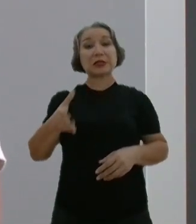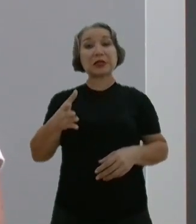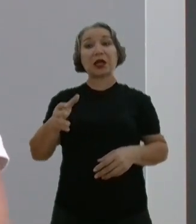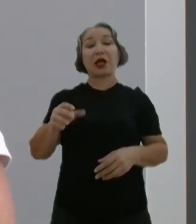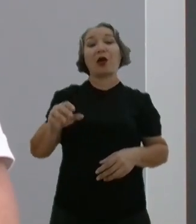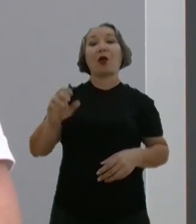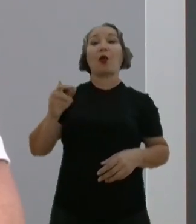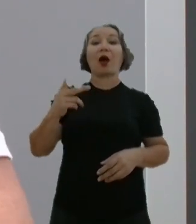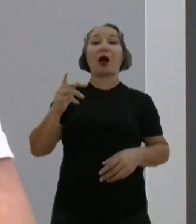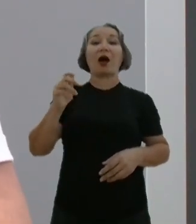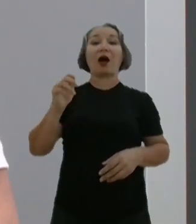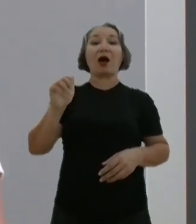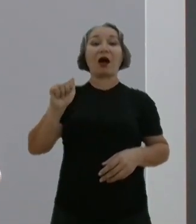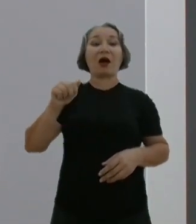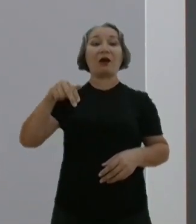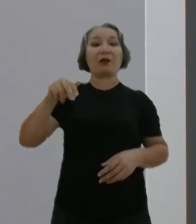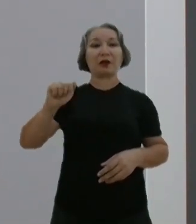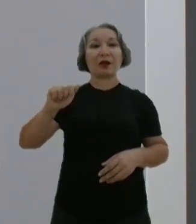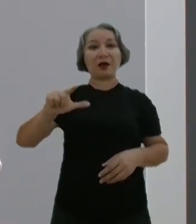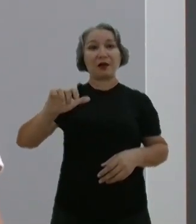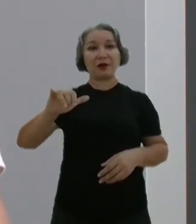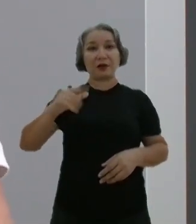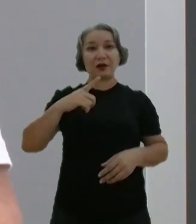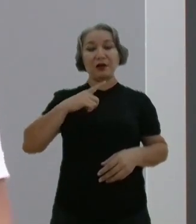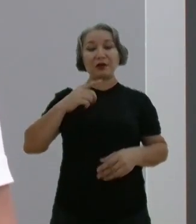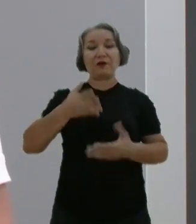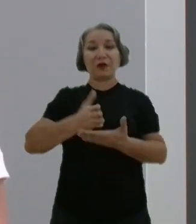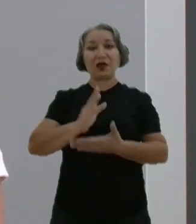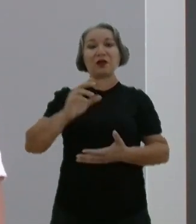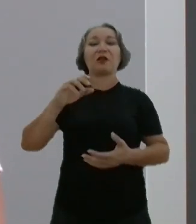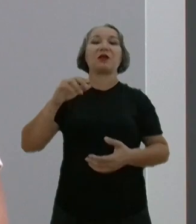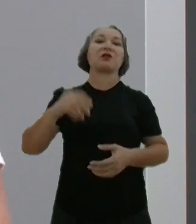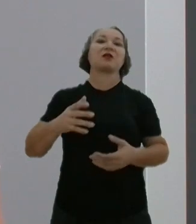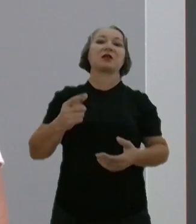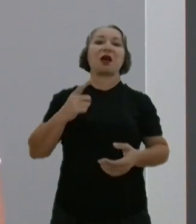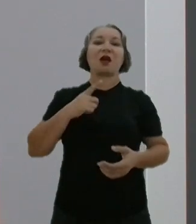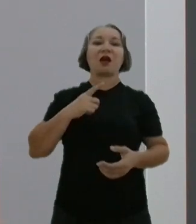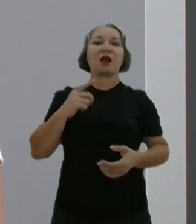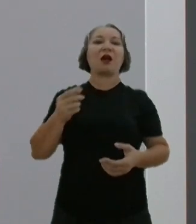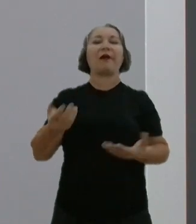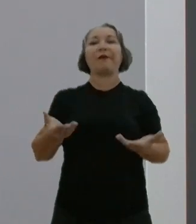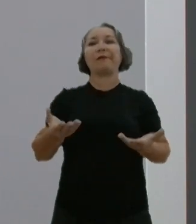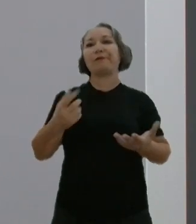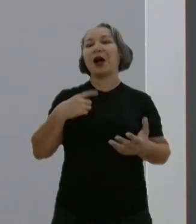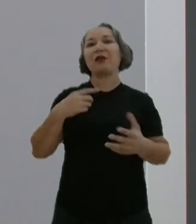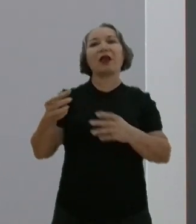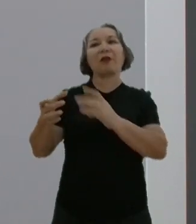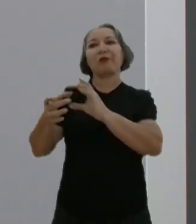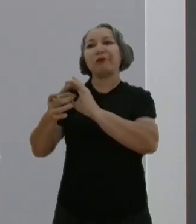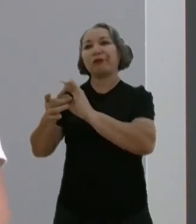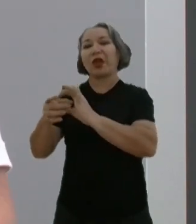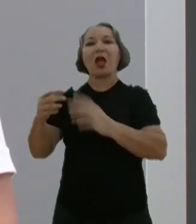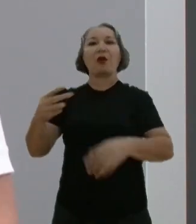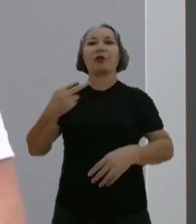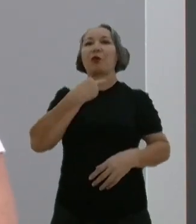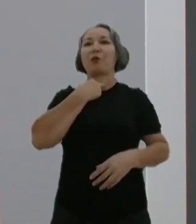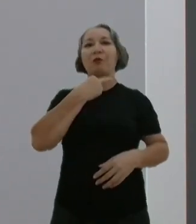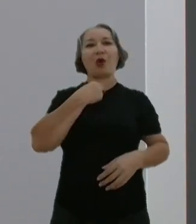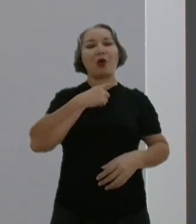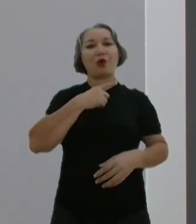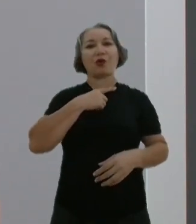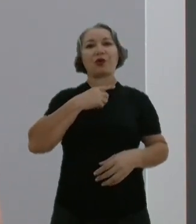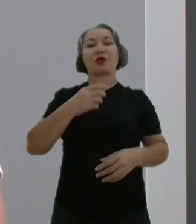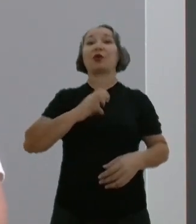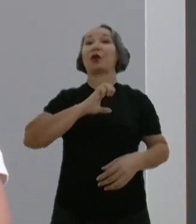pode ter certeza que vai ser independente, não vai ter conchavo político, até como policial federal, que eu não deixo de ser, eu não aceito e não